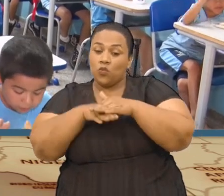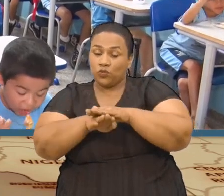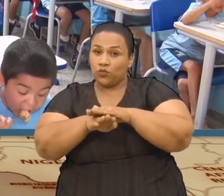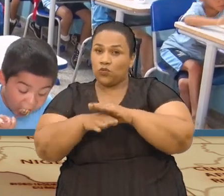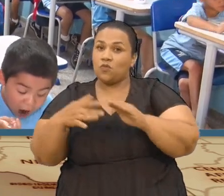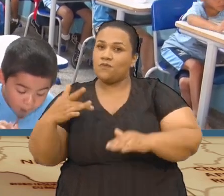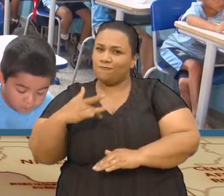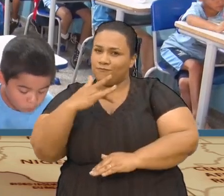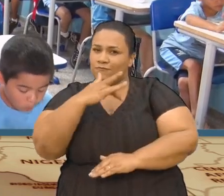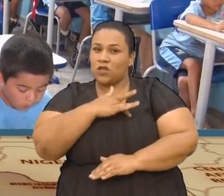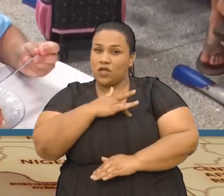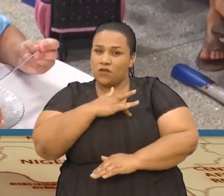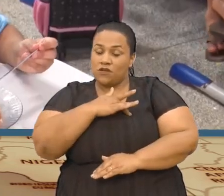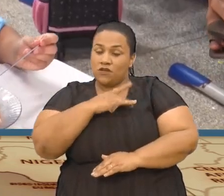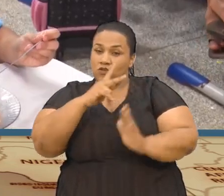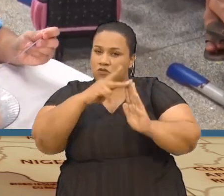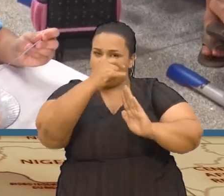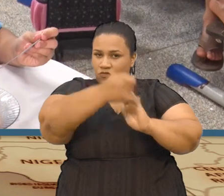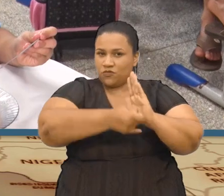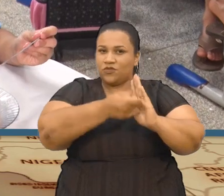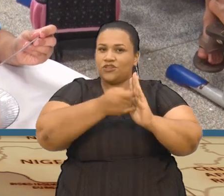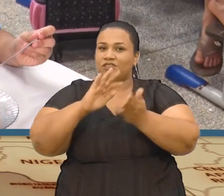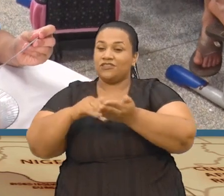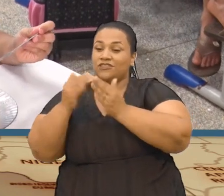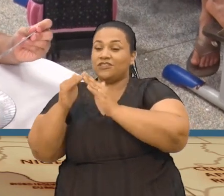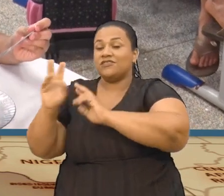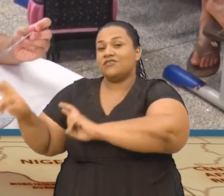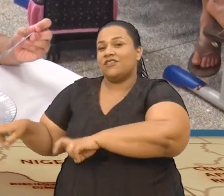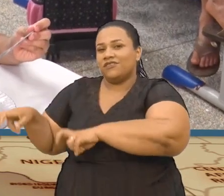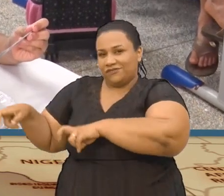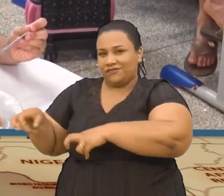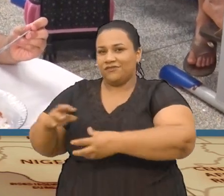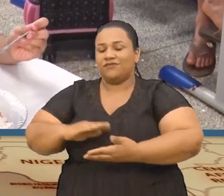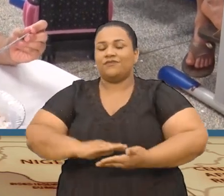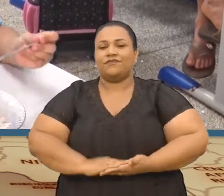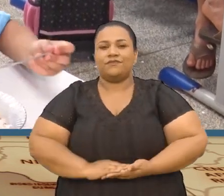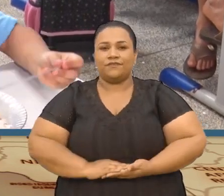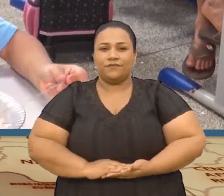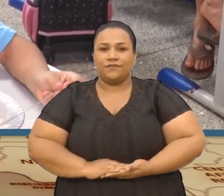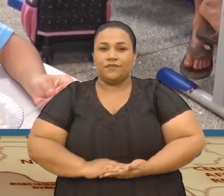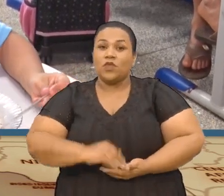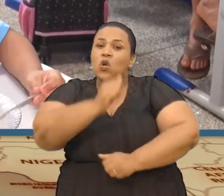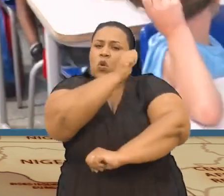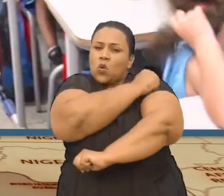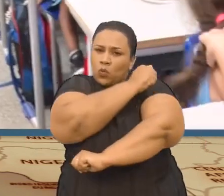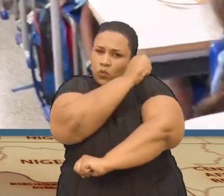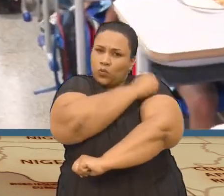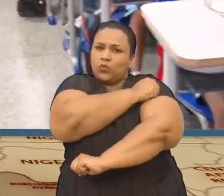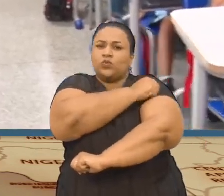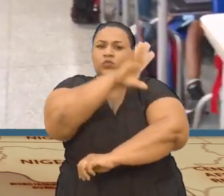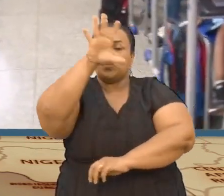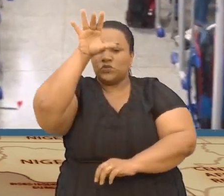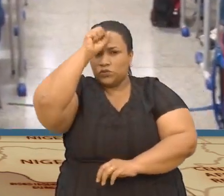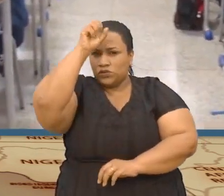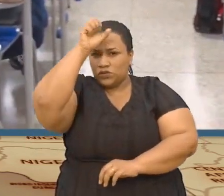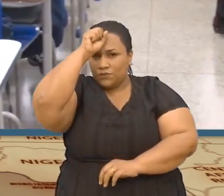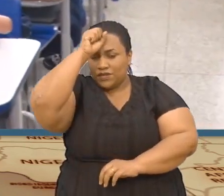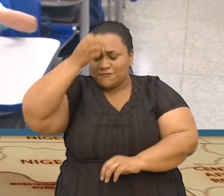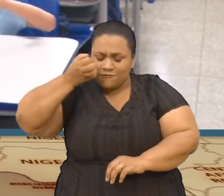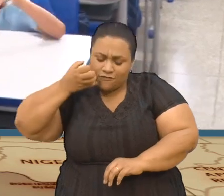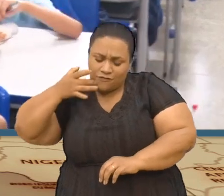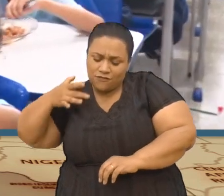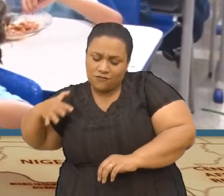Mais um dos projetos Da escola Agrícola Barão Do Rio Branco Os alunos Aprendem Desde